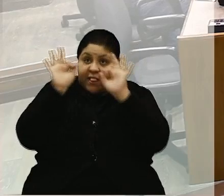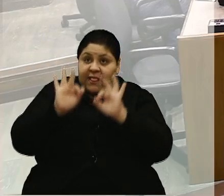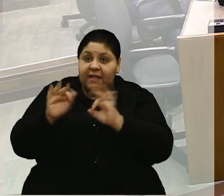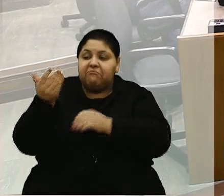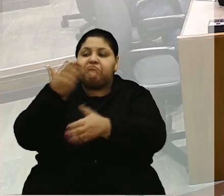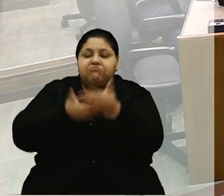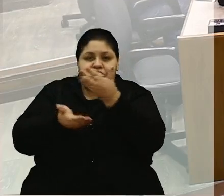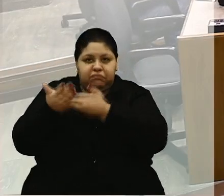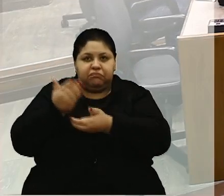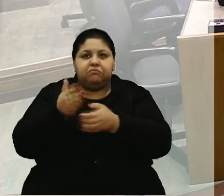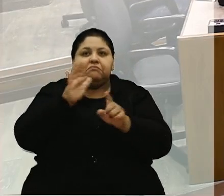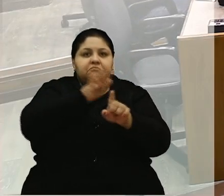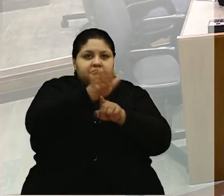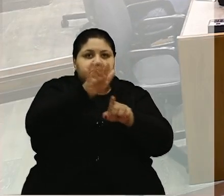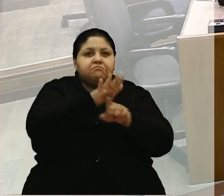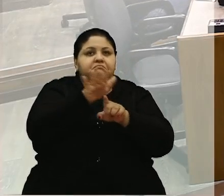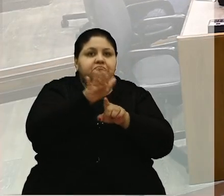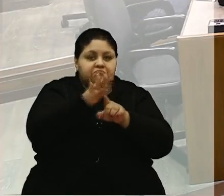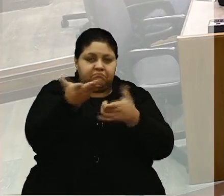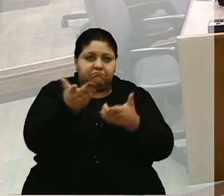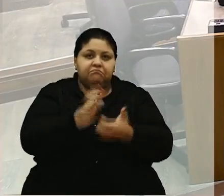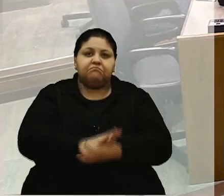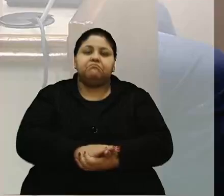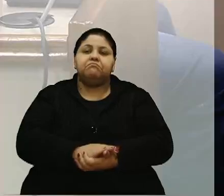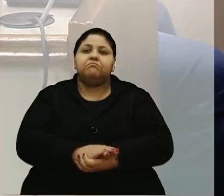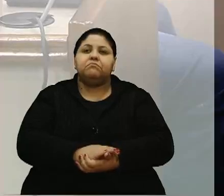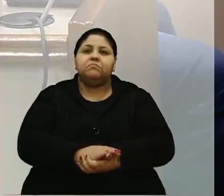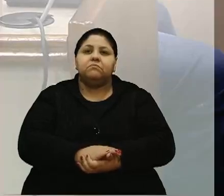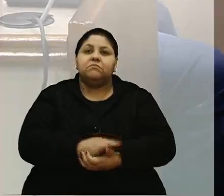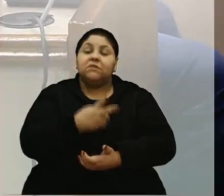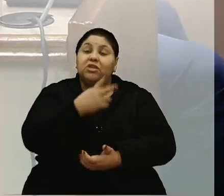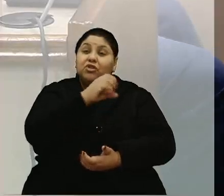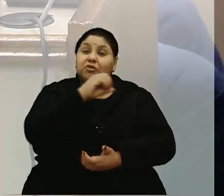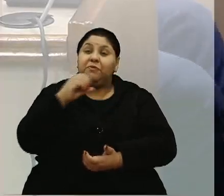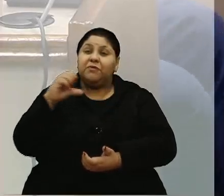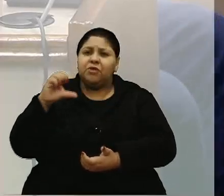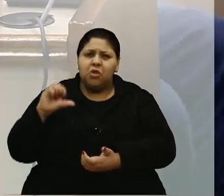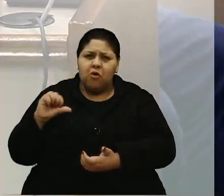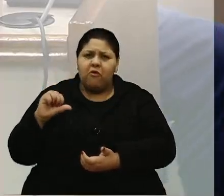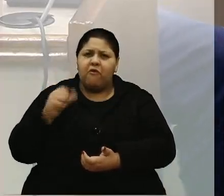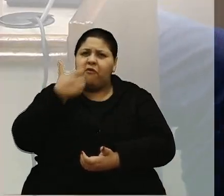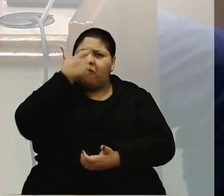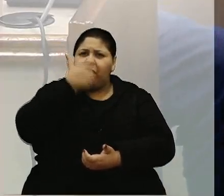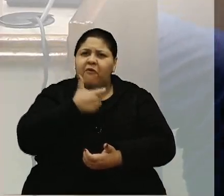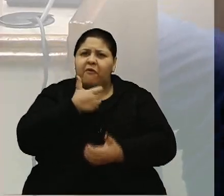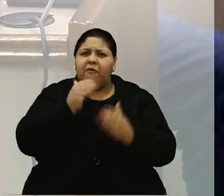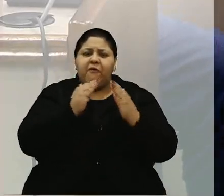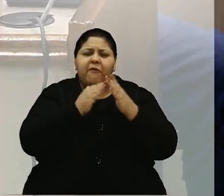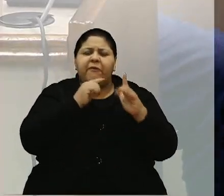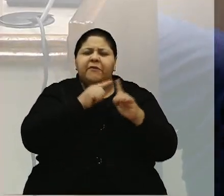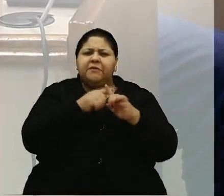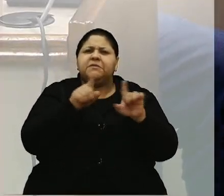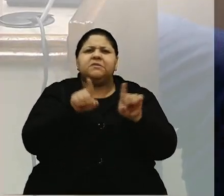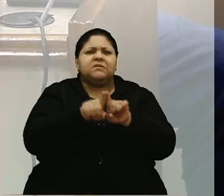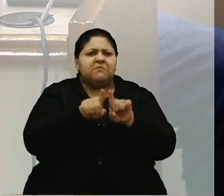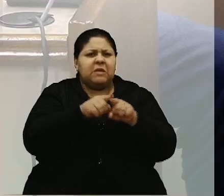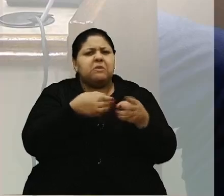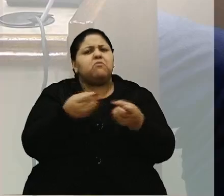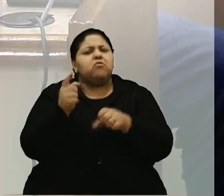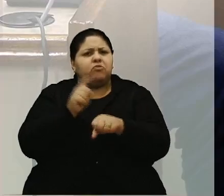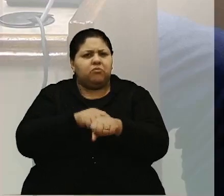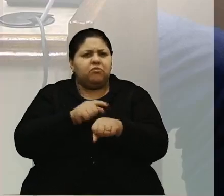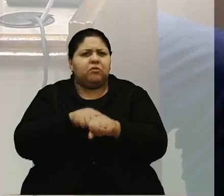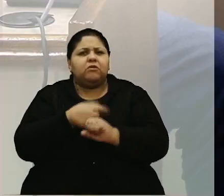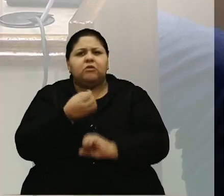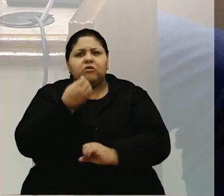atendimentos, demandas atendidas. O senhor falou desde 2009. Acho que a Casa Mortuária também, faz muito tempo. E